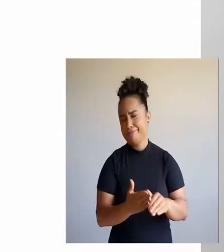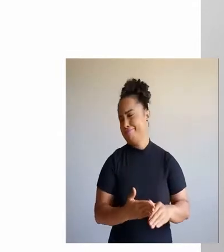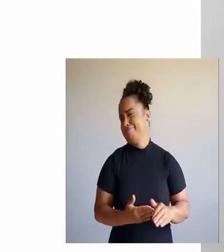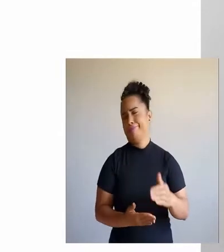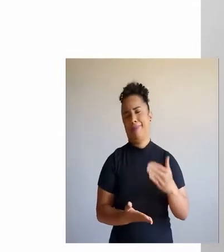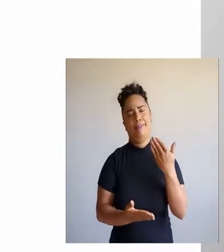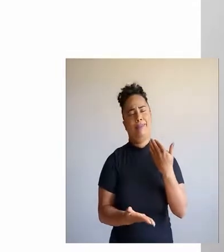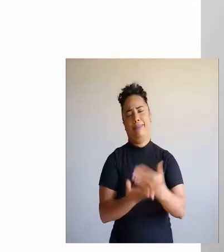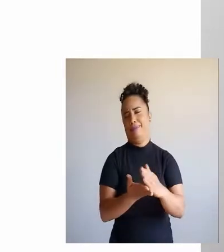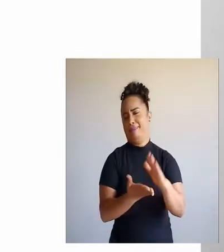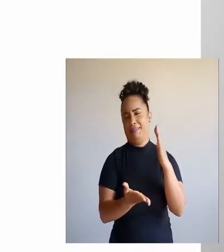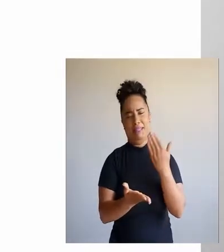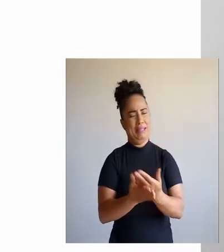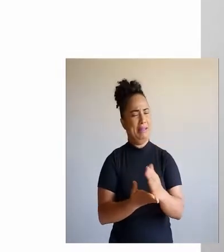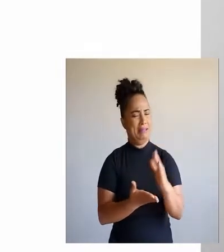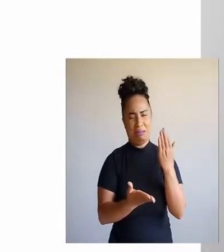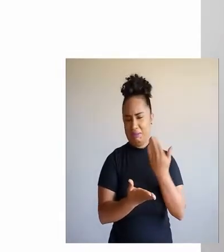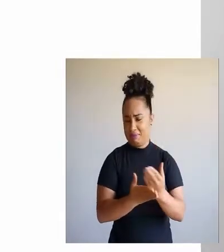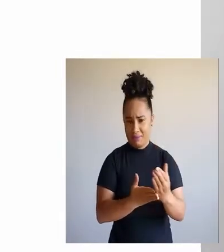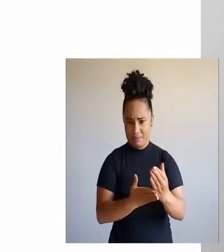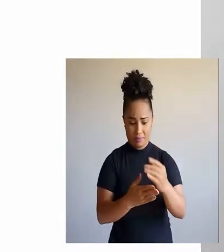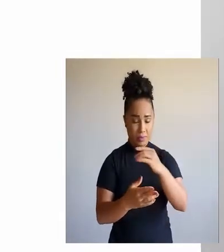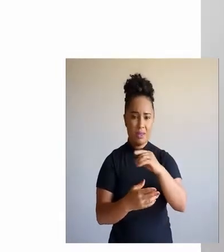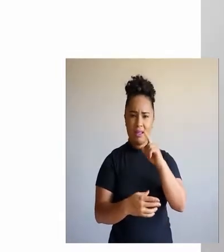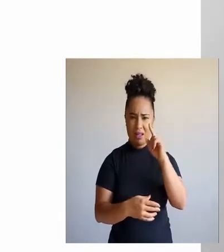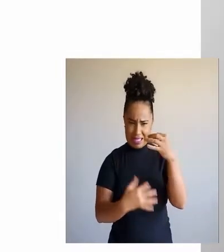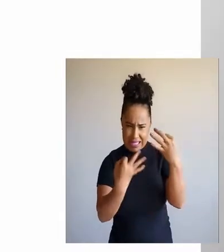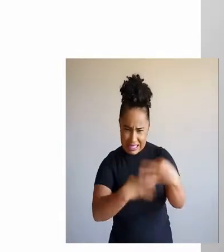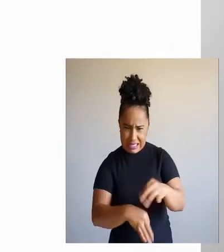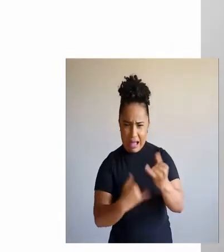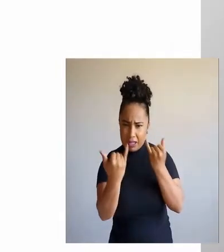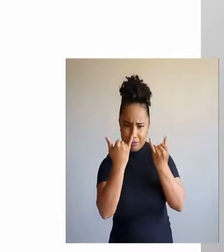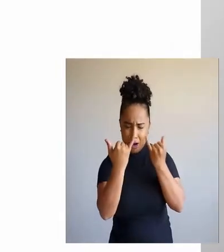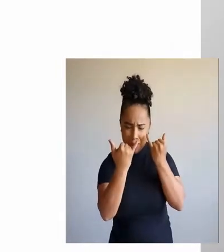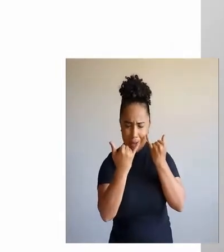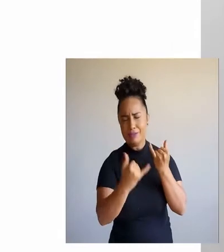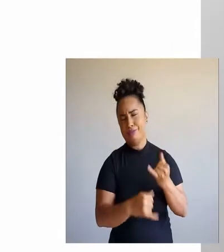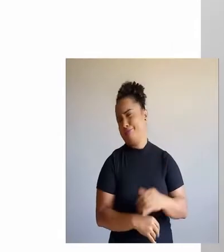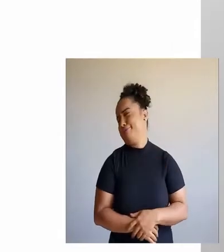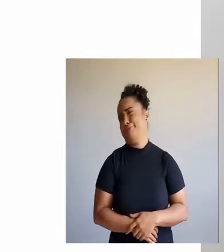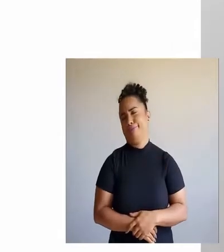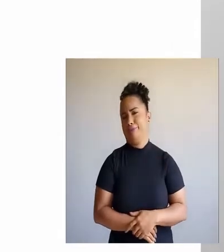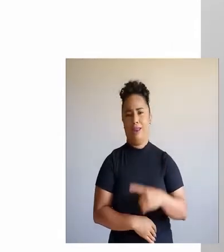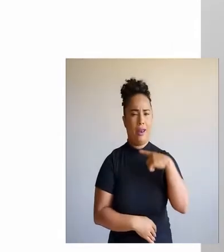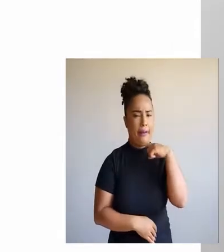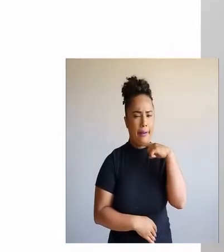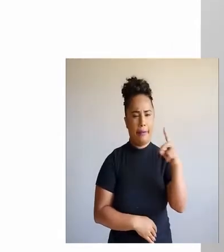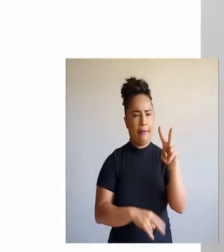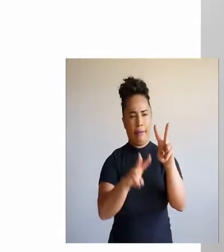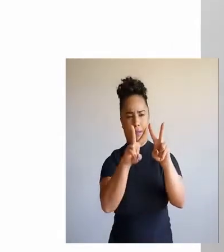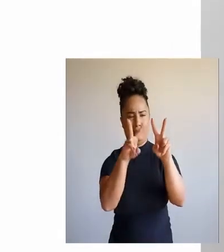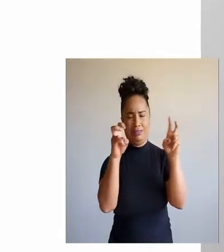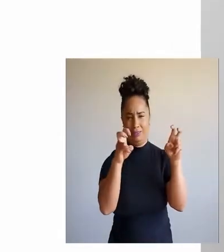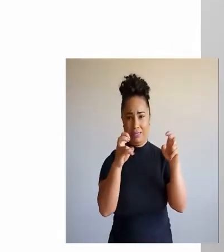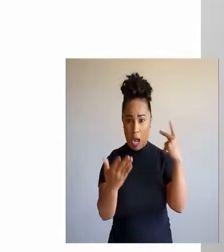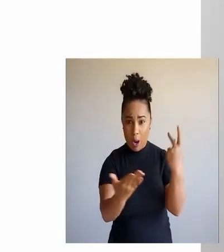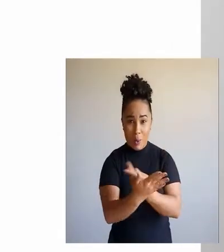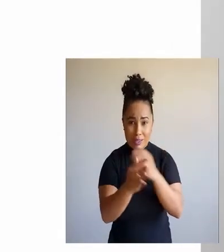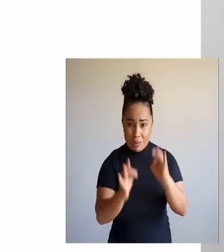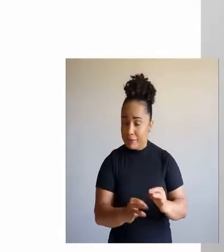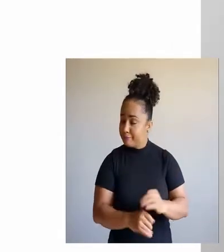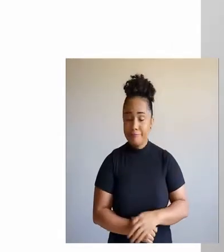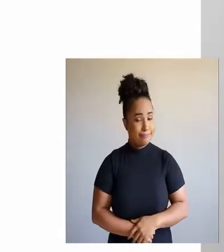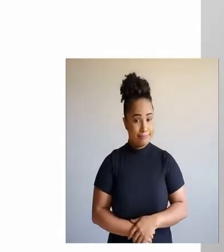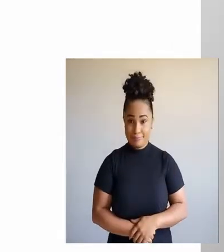despedido. Não tem nada de despedido na história. É uma informação correta? Não. Claro que não. Ninguém nem está falando disso. É um